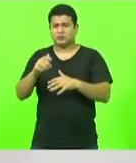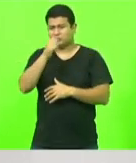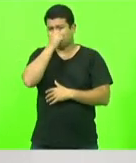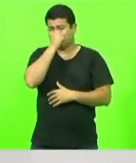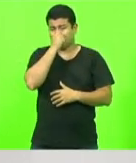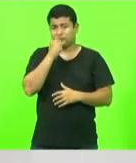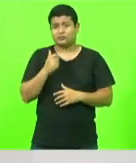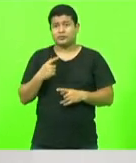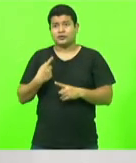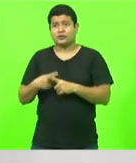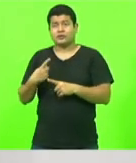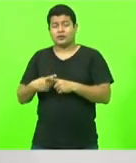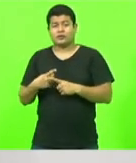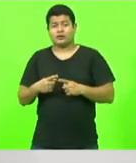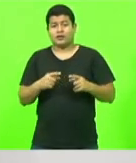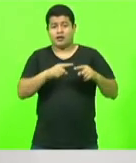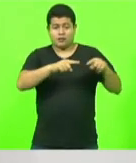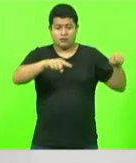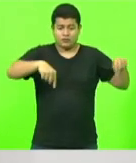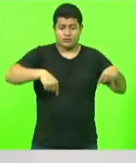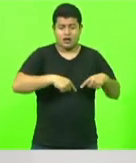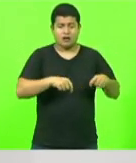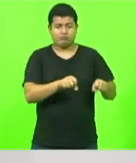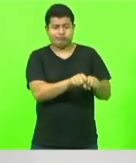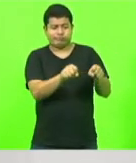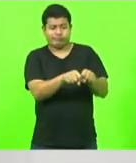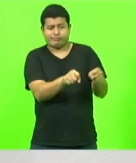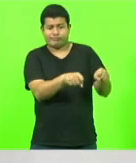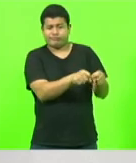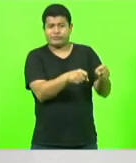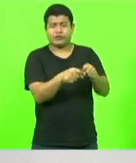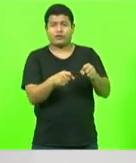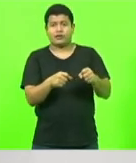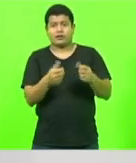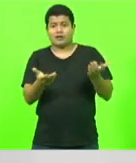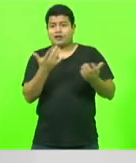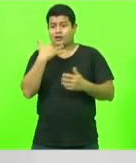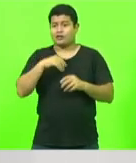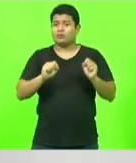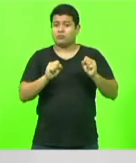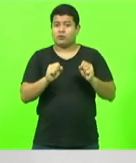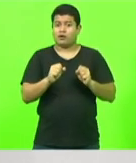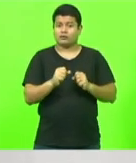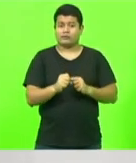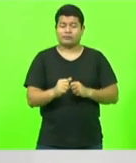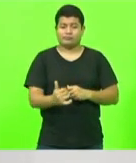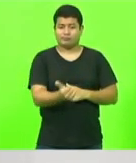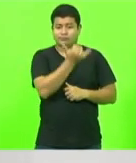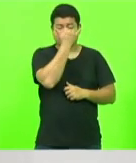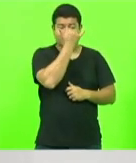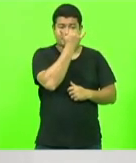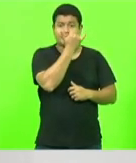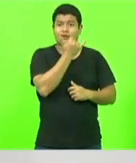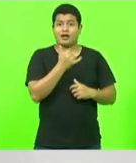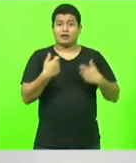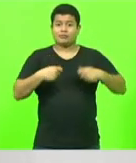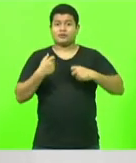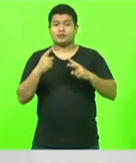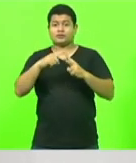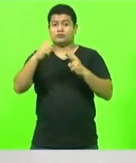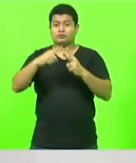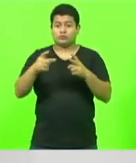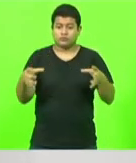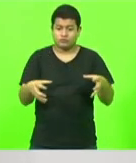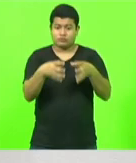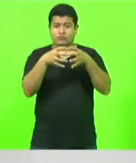e uma criança pode tropeçar e cair, então juntam duas turmas em uma mesma sala. Nós vamos